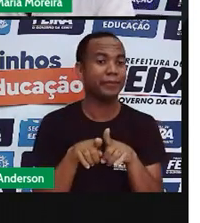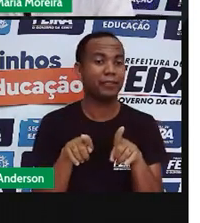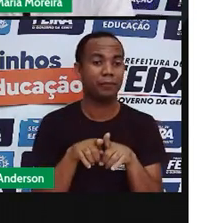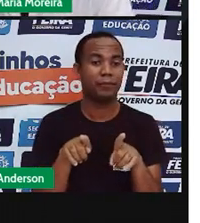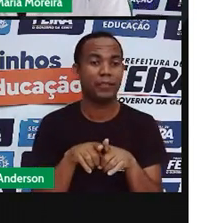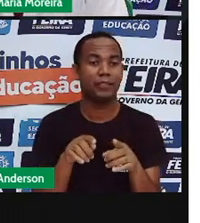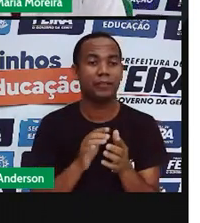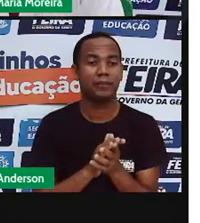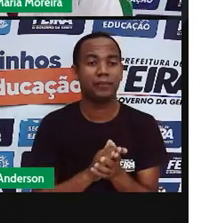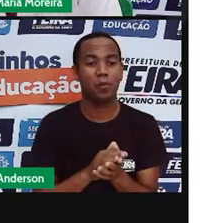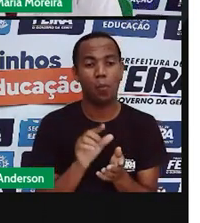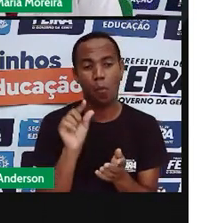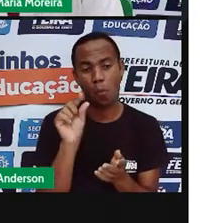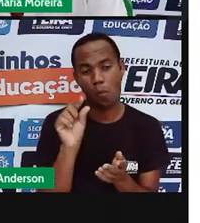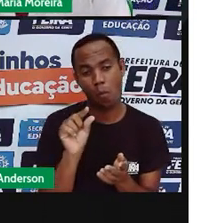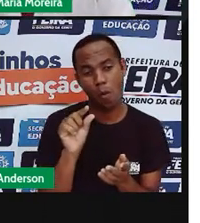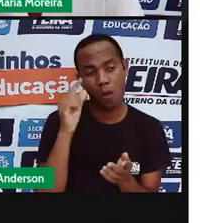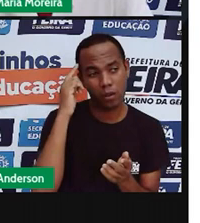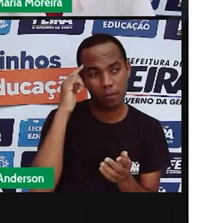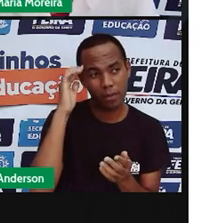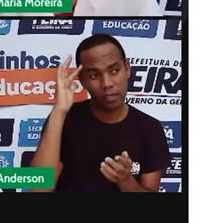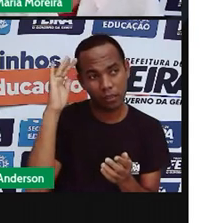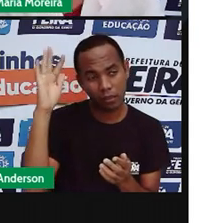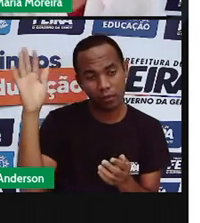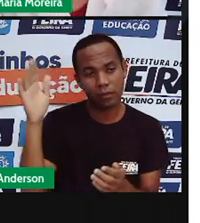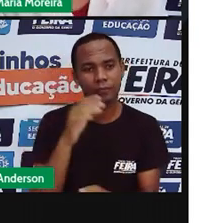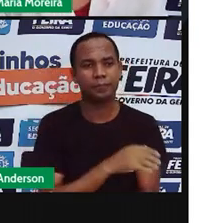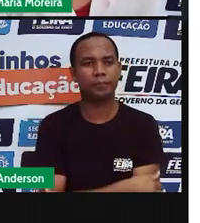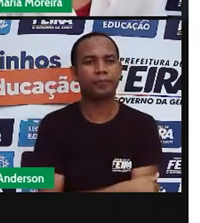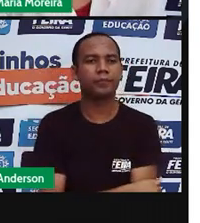ficando um pouquinho mais de lado, tá?